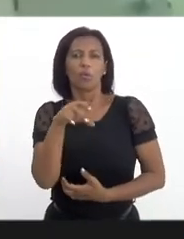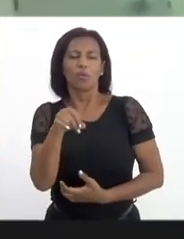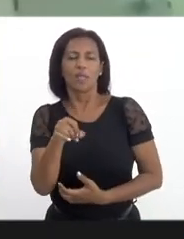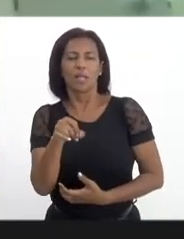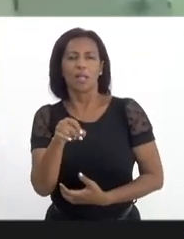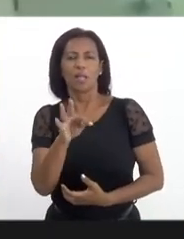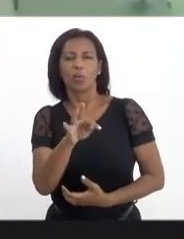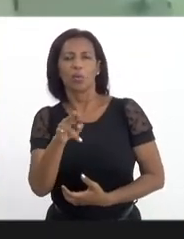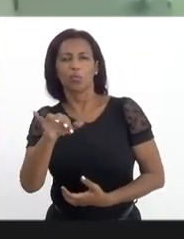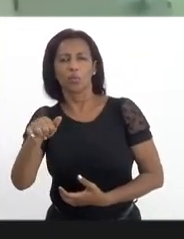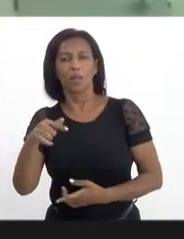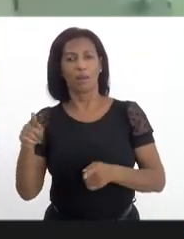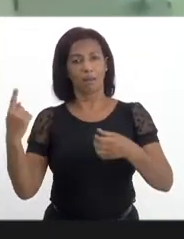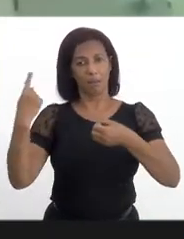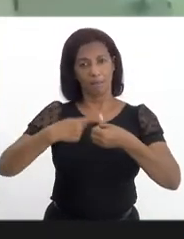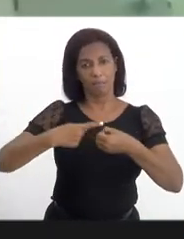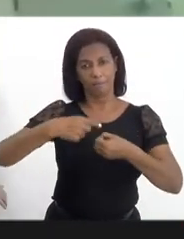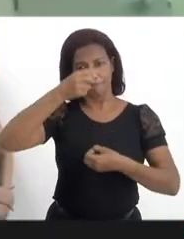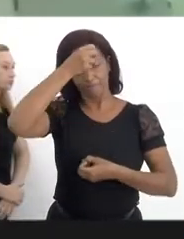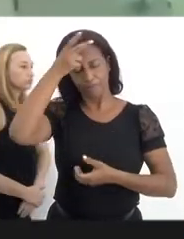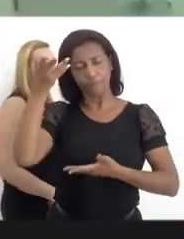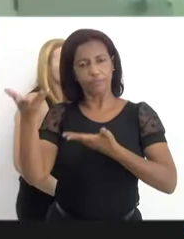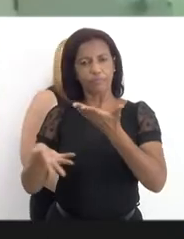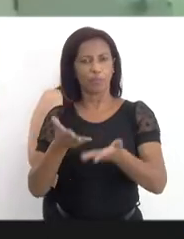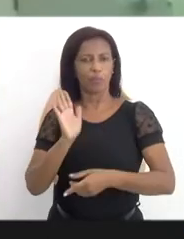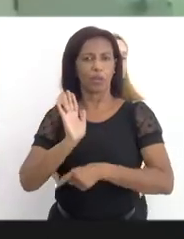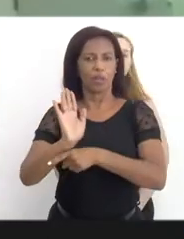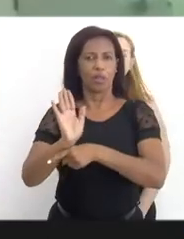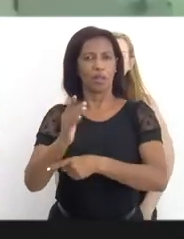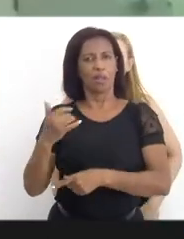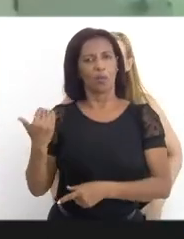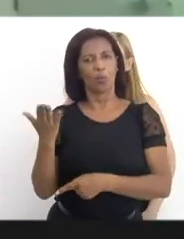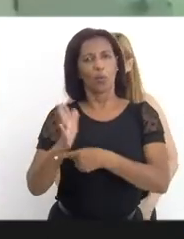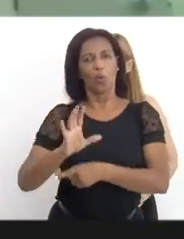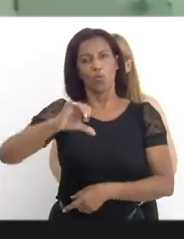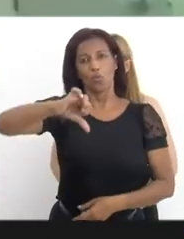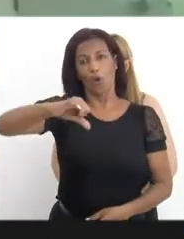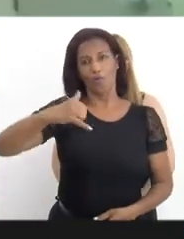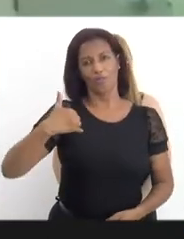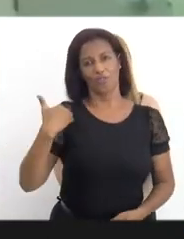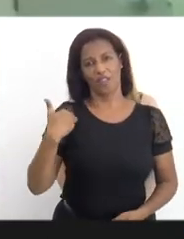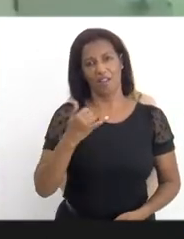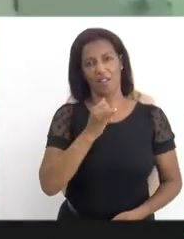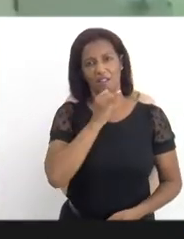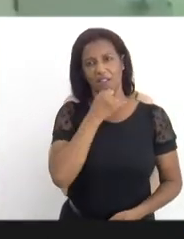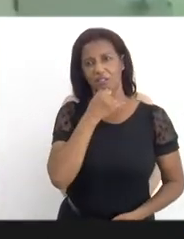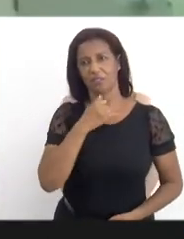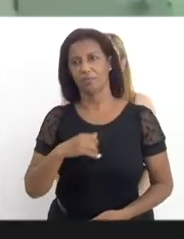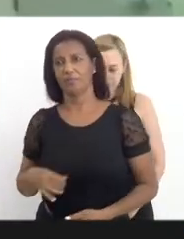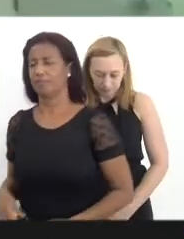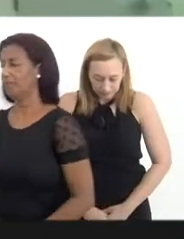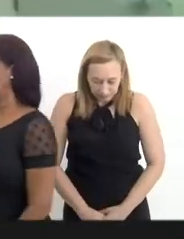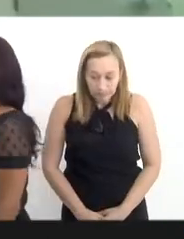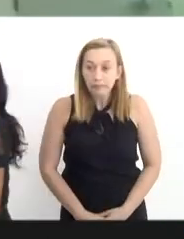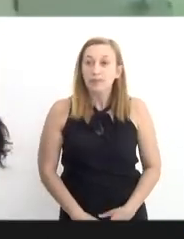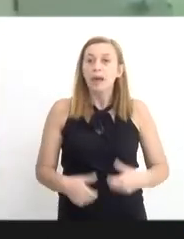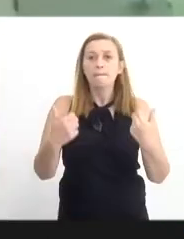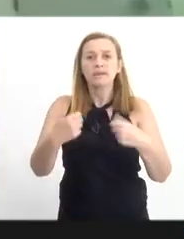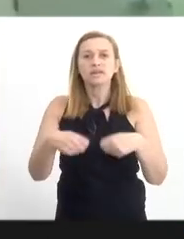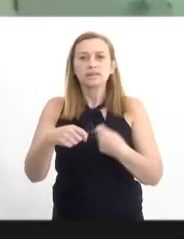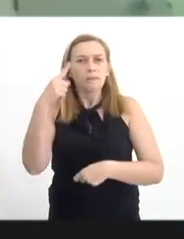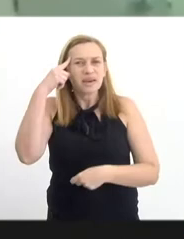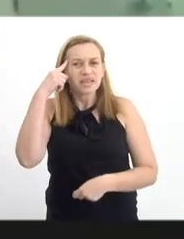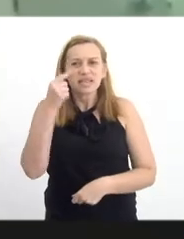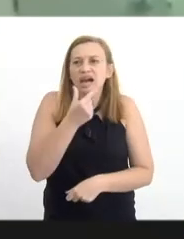município do Rio, quando eu fazia atendimento, eu atendia menino de nove anos, viciado em drogas, isso é muito triste, então a gente precisa pensar nesse